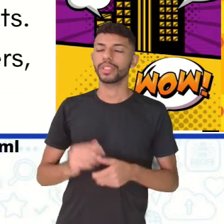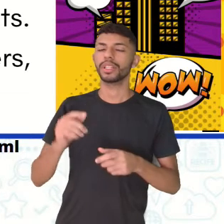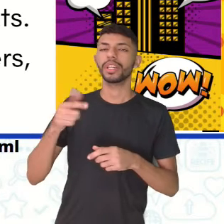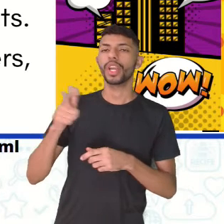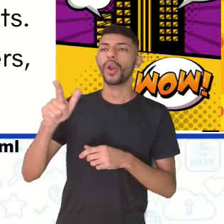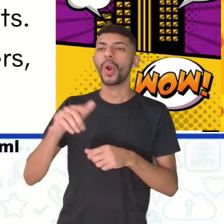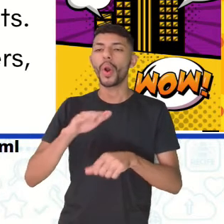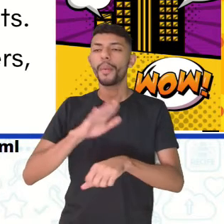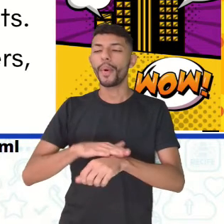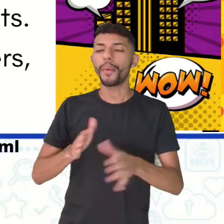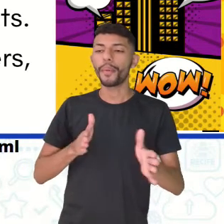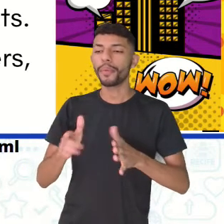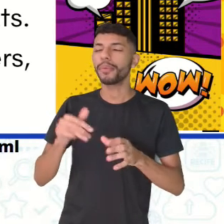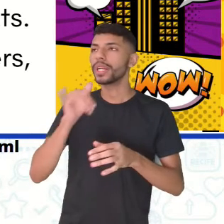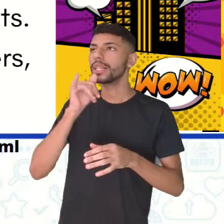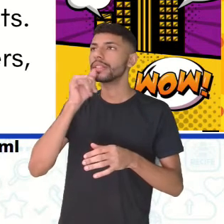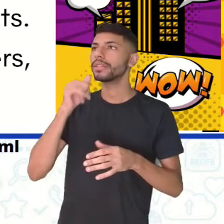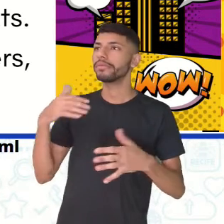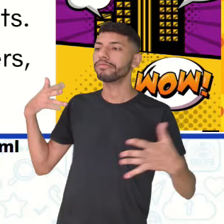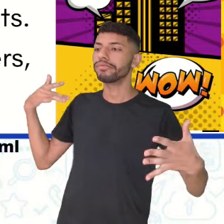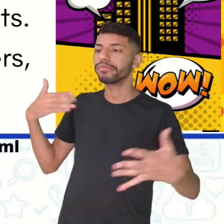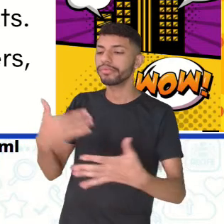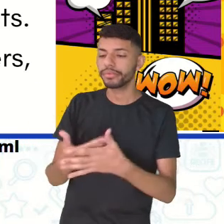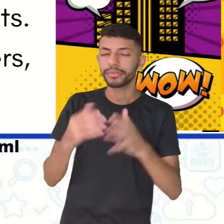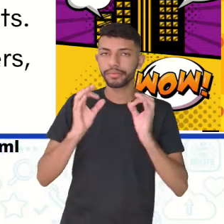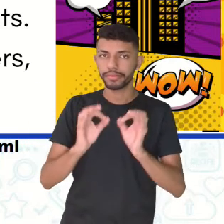tempo, dos contextos atemporais, vamos dizer assim.